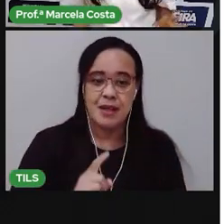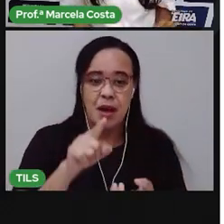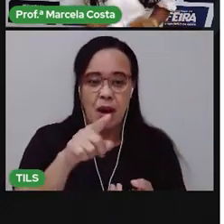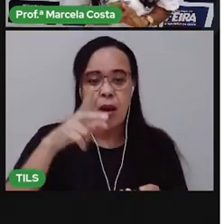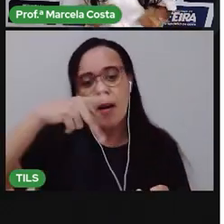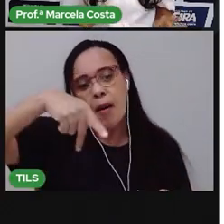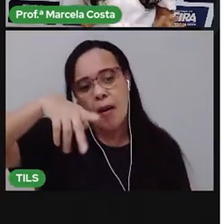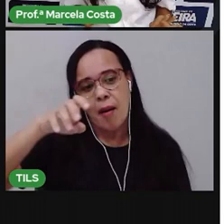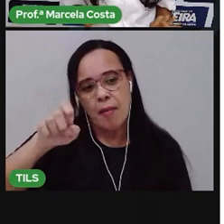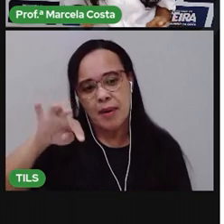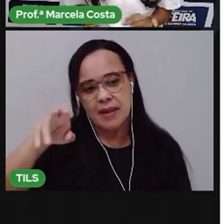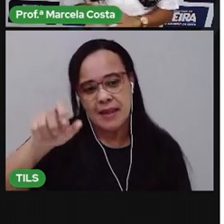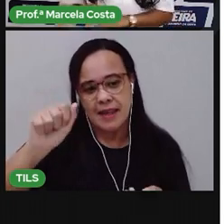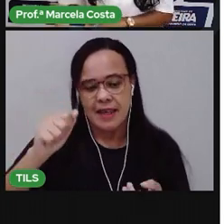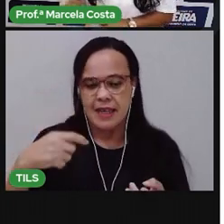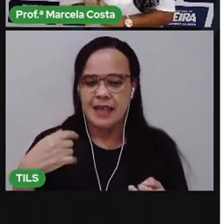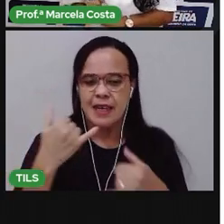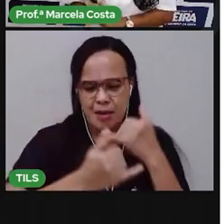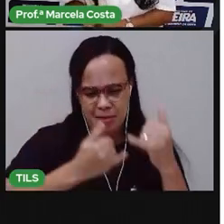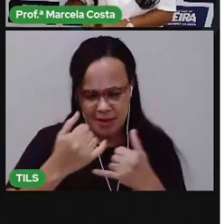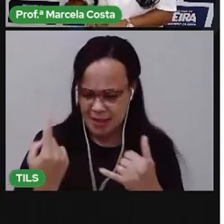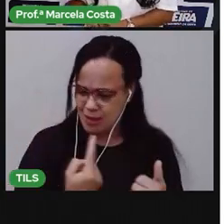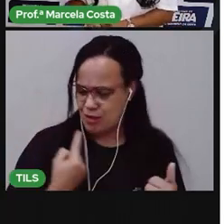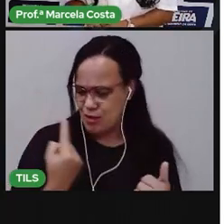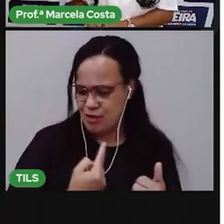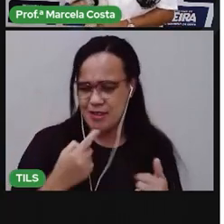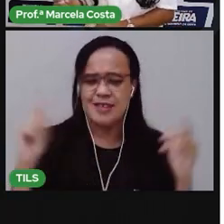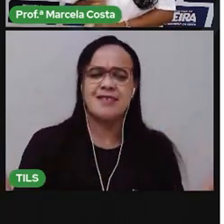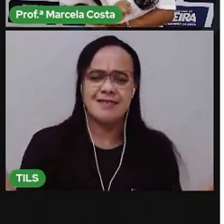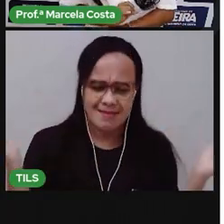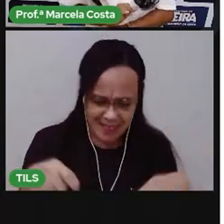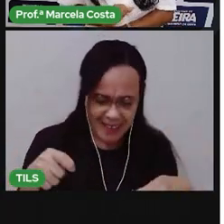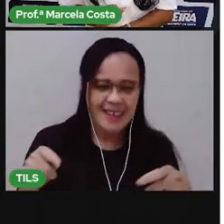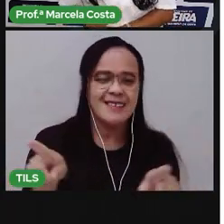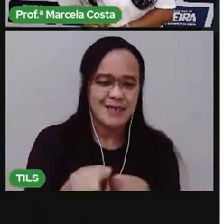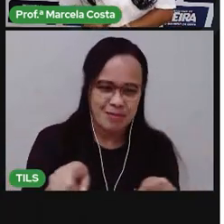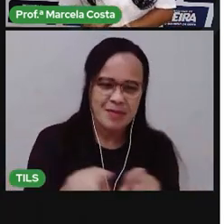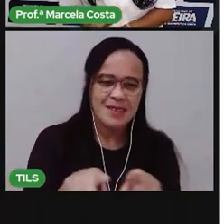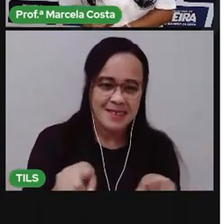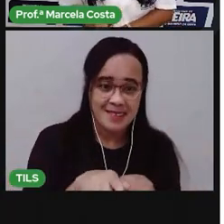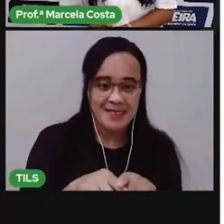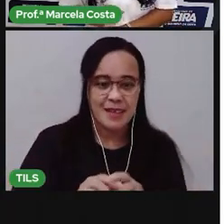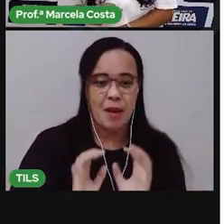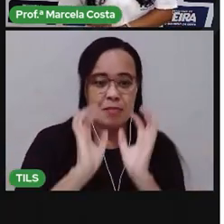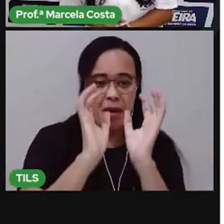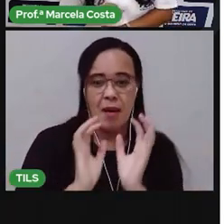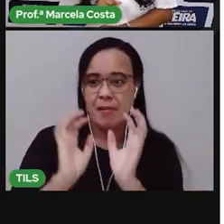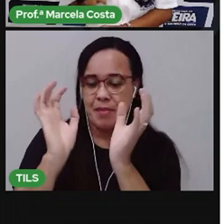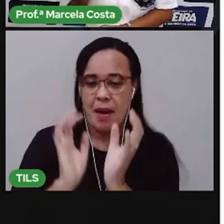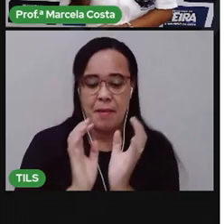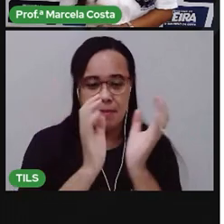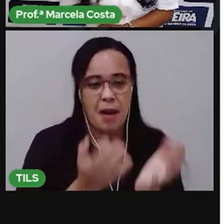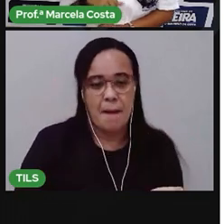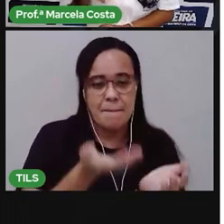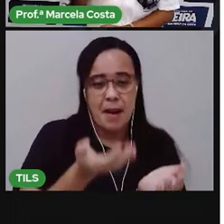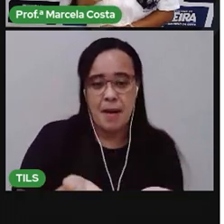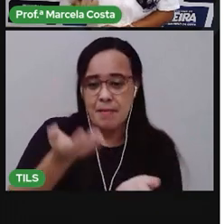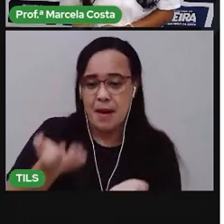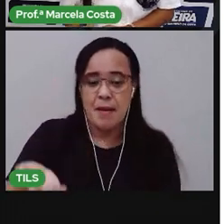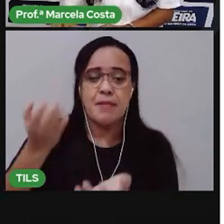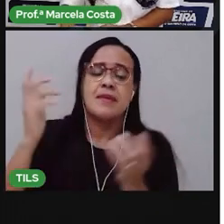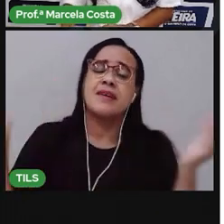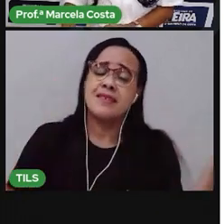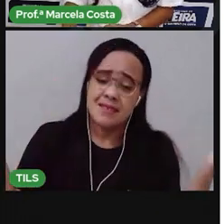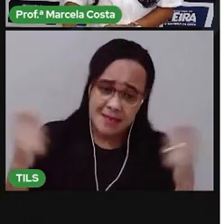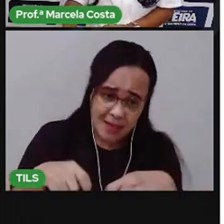brinca sozinho. Pode ter algum colega junto, mas se não tiver ninguém pra brincar com você, você continua brincando, continua